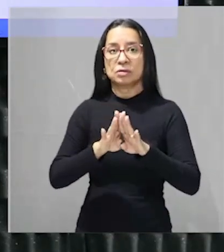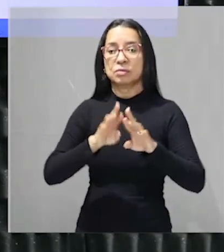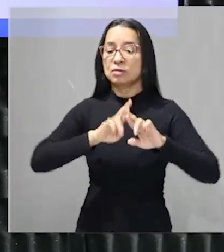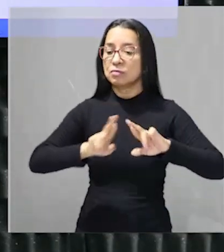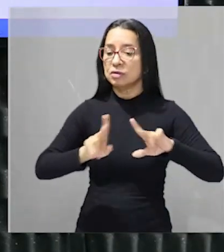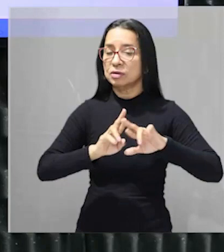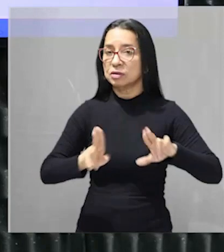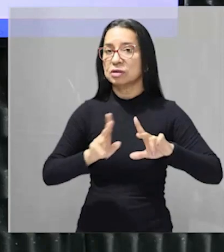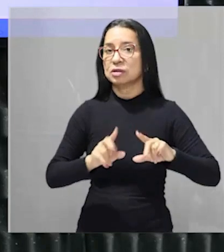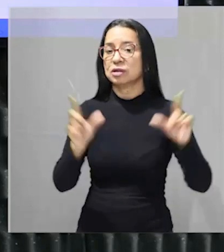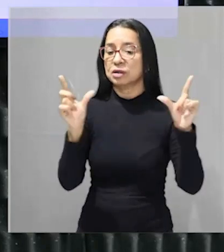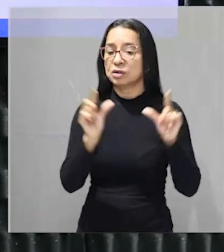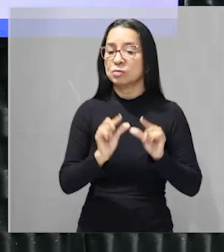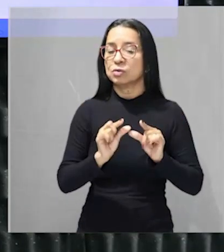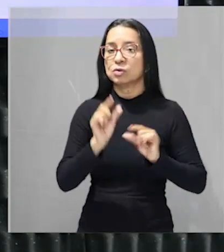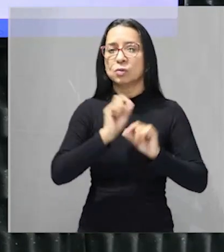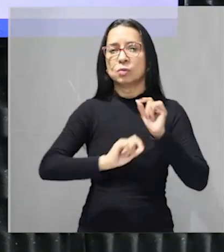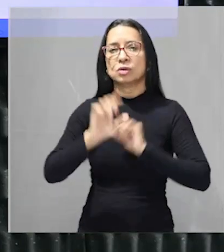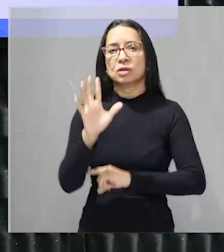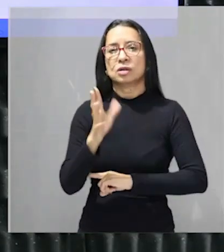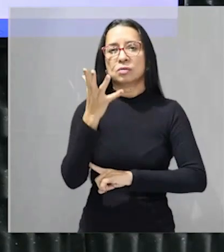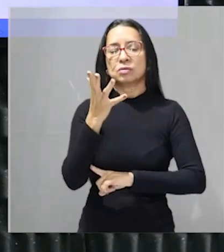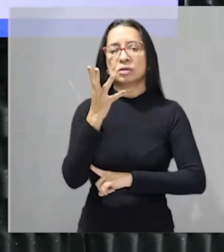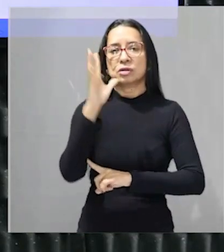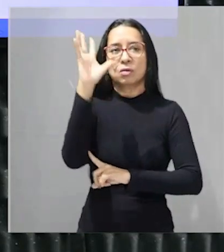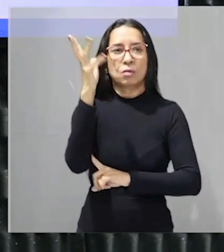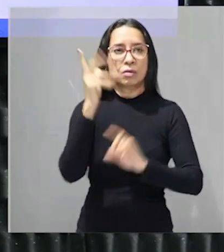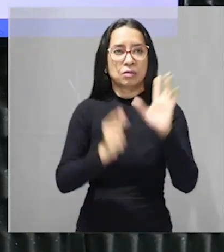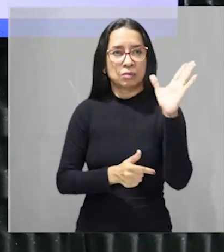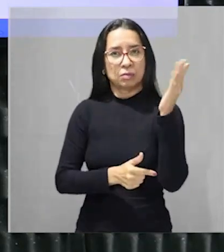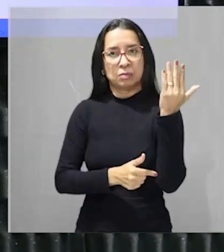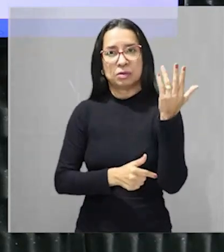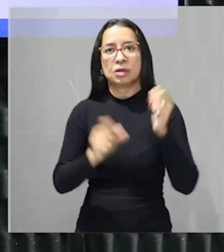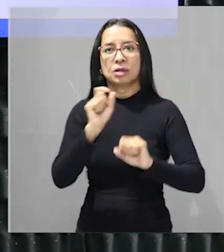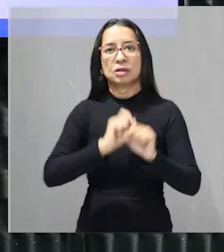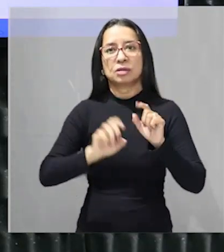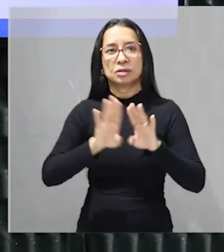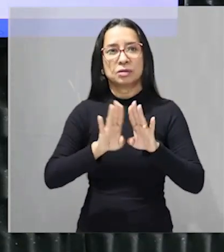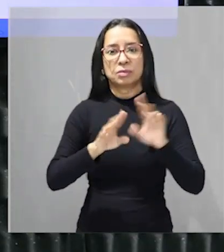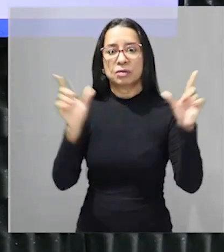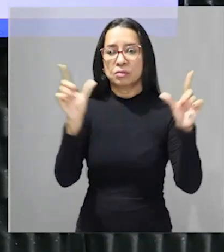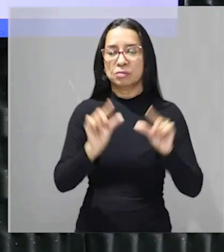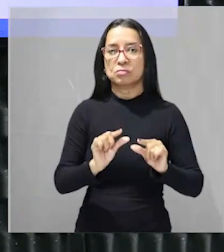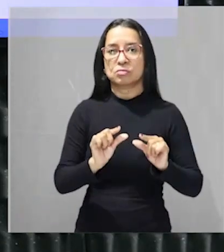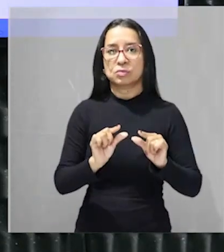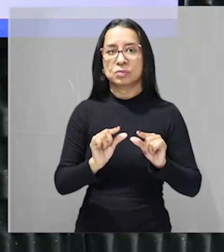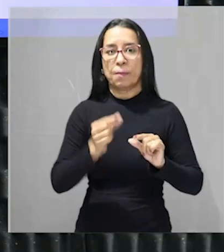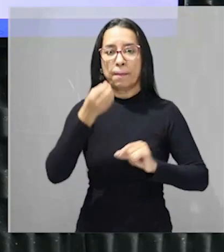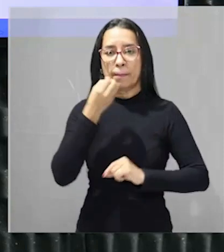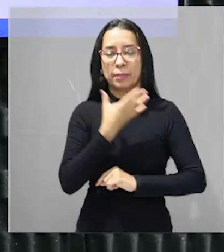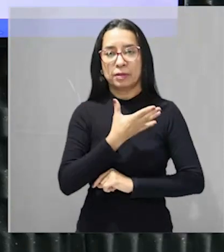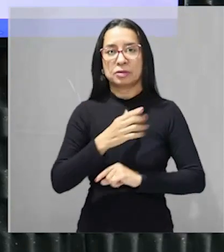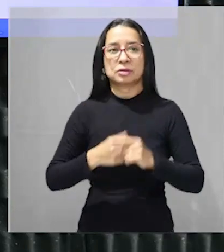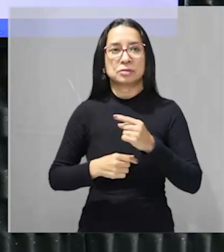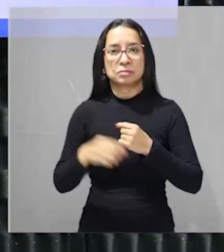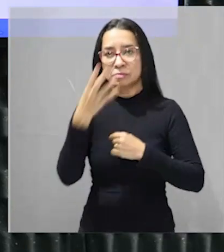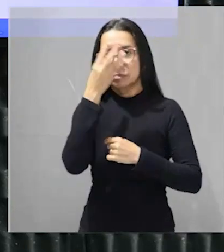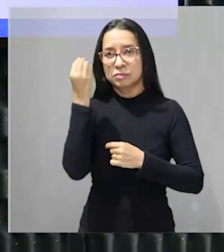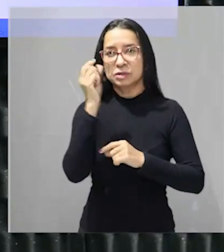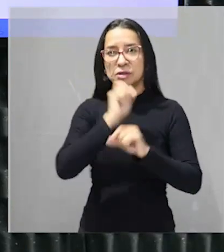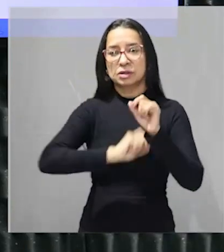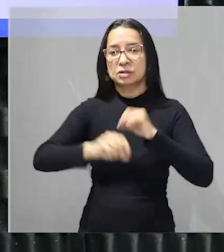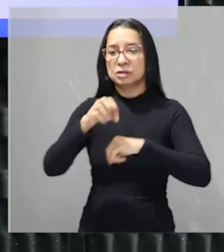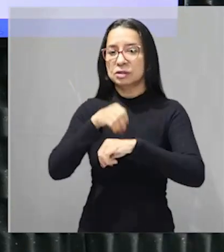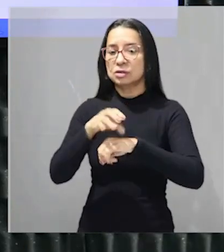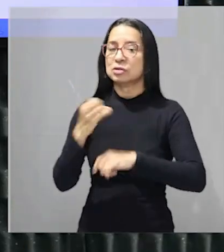variar diminuindo o que vai acontecer com o porte arbóreo Marcos esse também vai diminuir belezinha não esquece essa